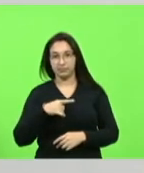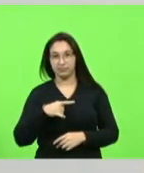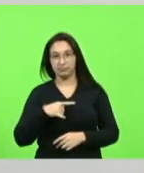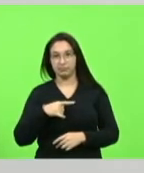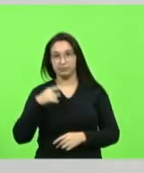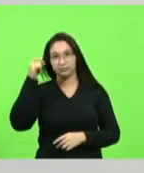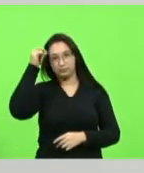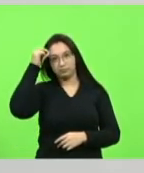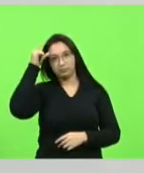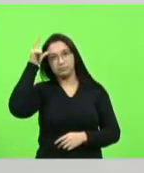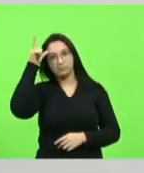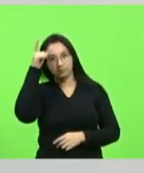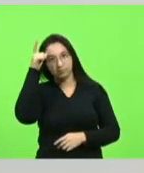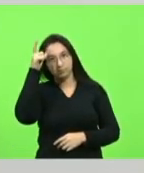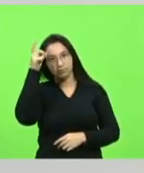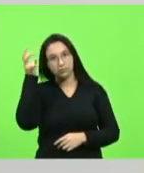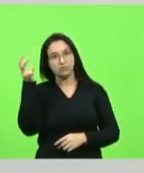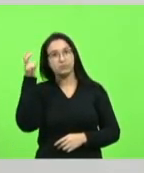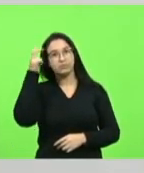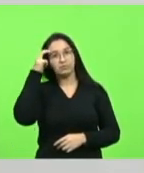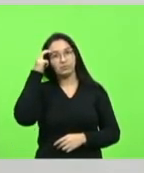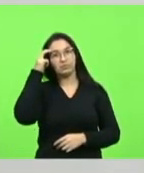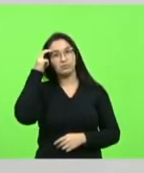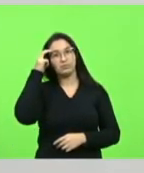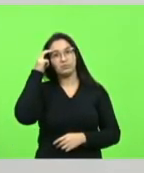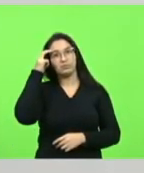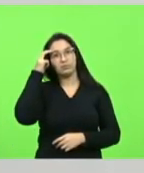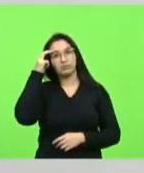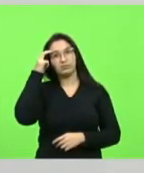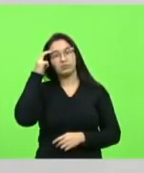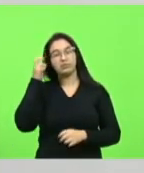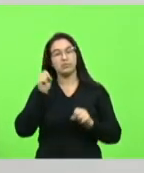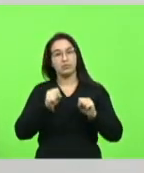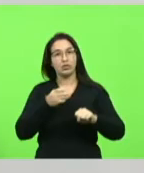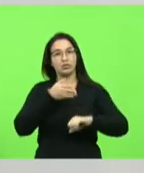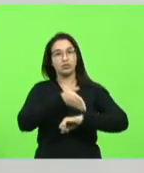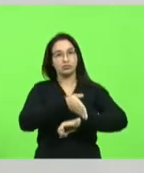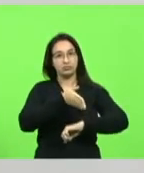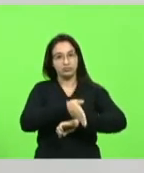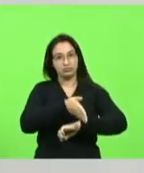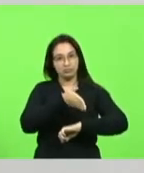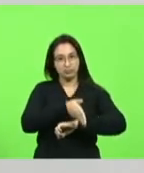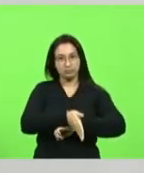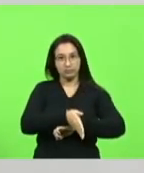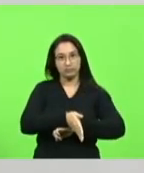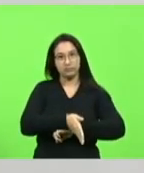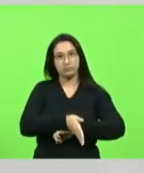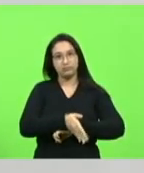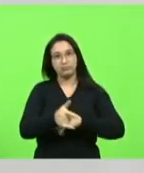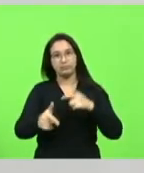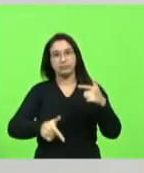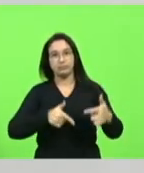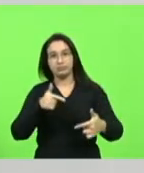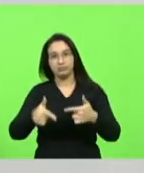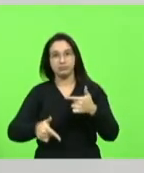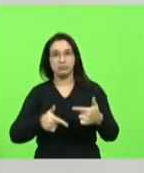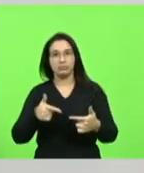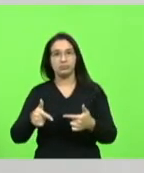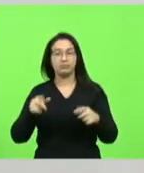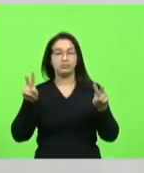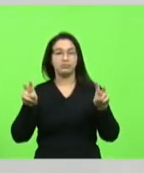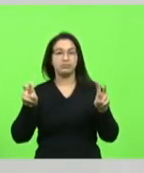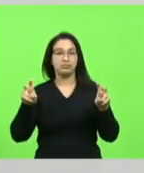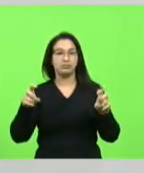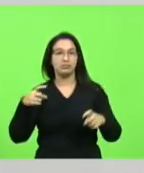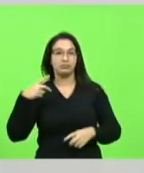além do conhecimento participe efetivamente da atividade política que ela é muito